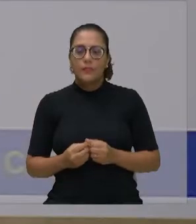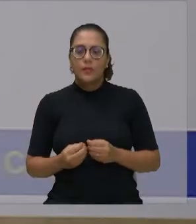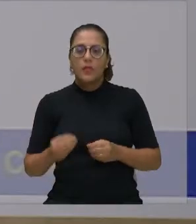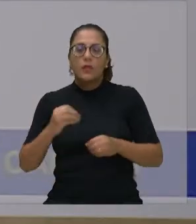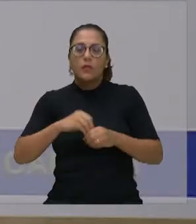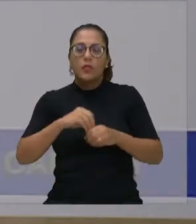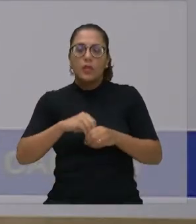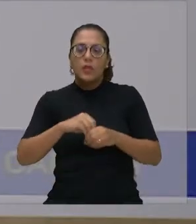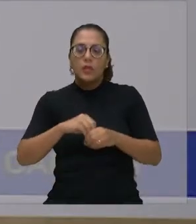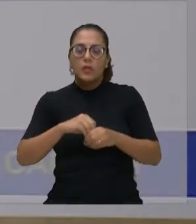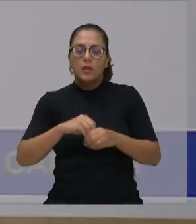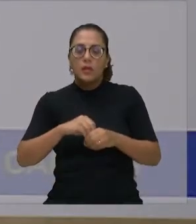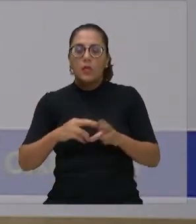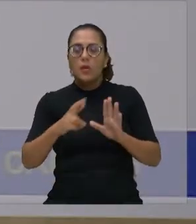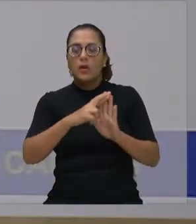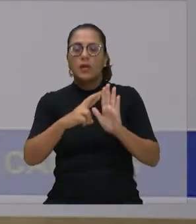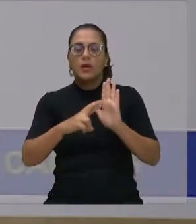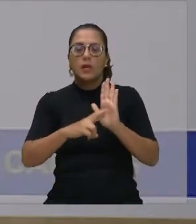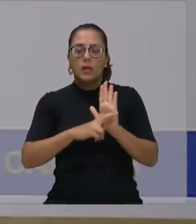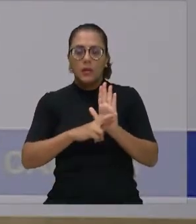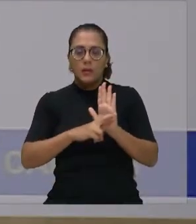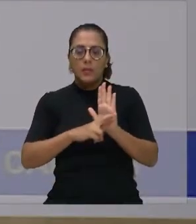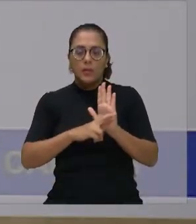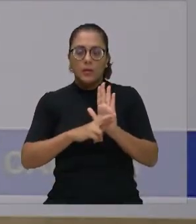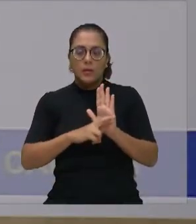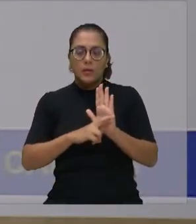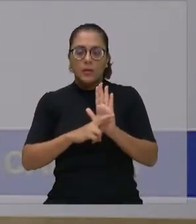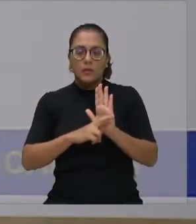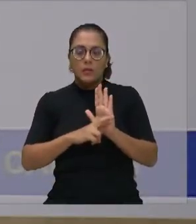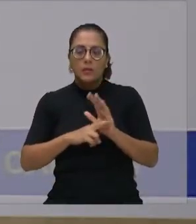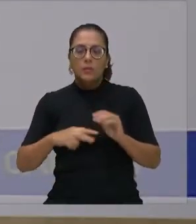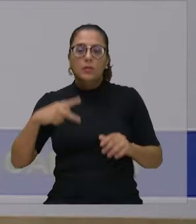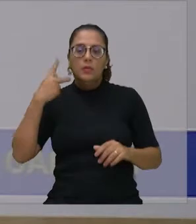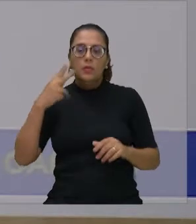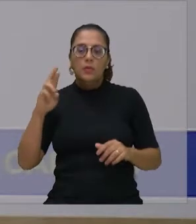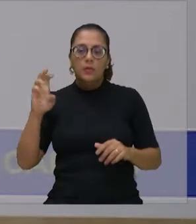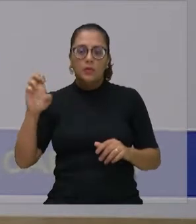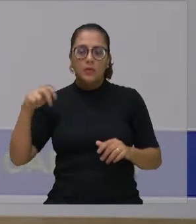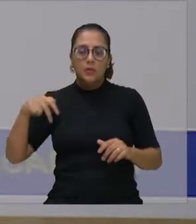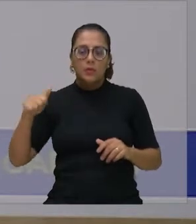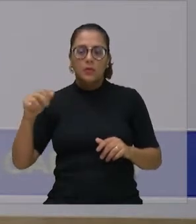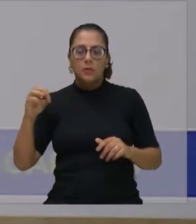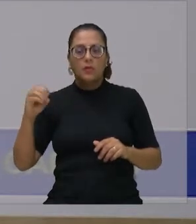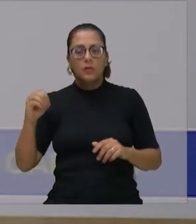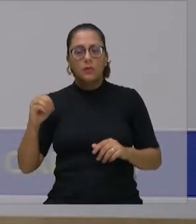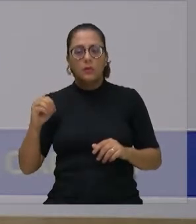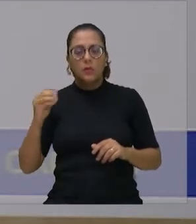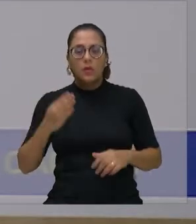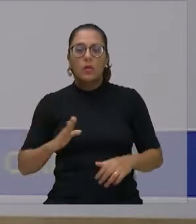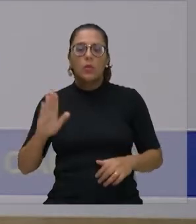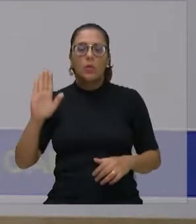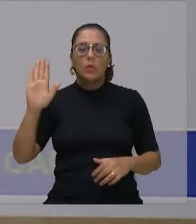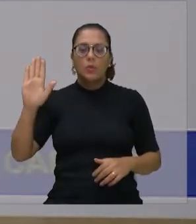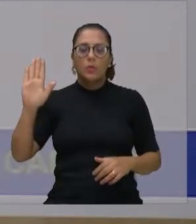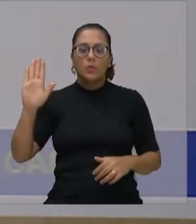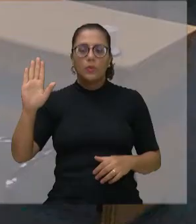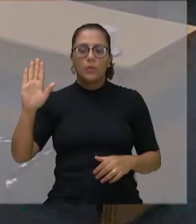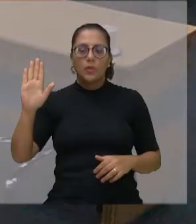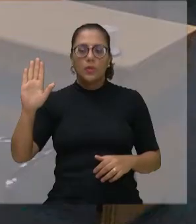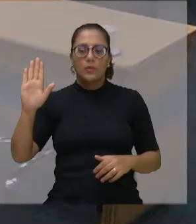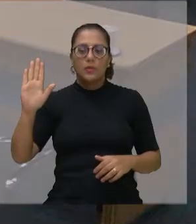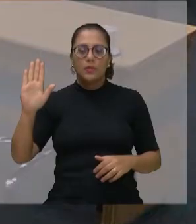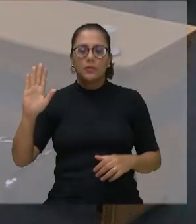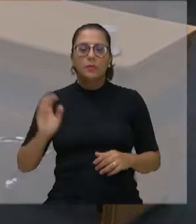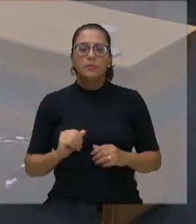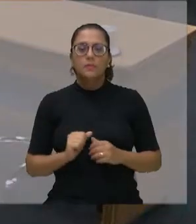o requerimento, que sofreu destaque pelo vereador Renato Santiago. Vereadores favoráveis ao documento, permaneça comissão, os contratos que se manifestem.